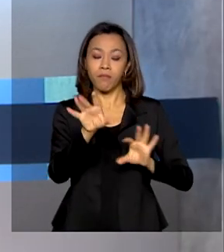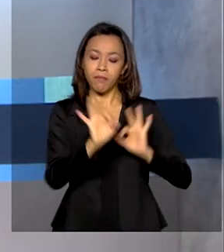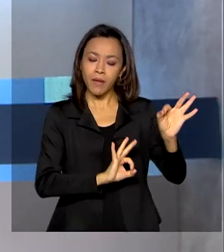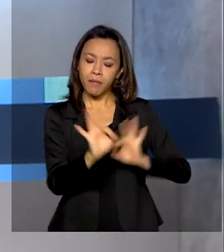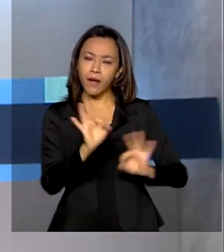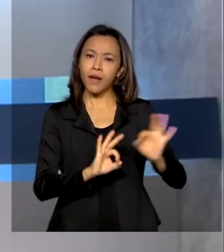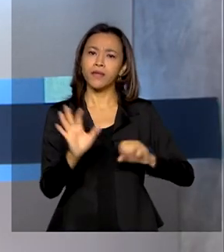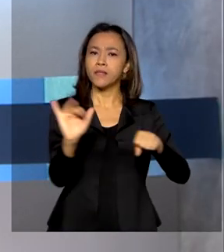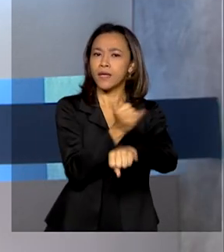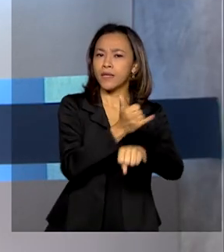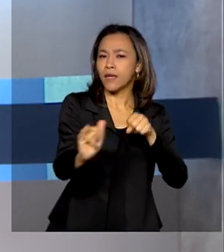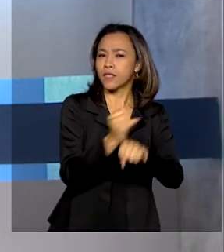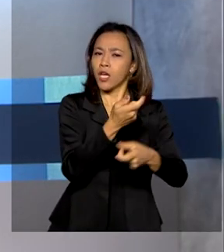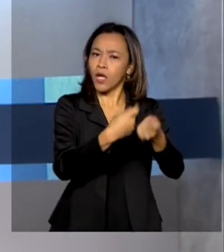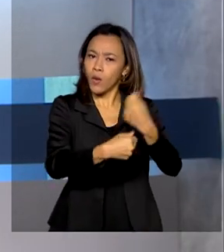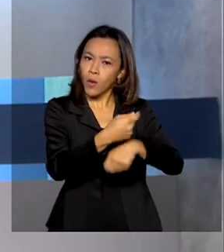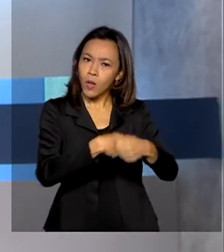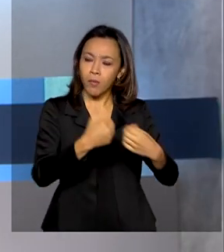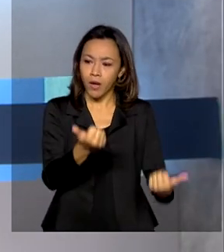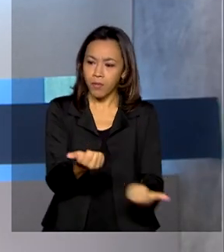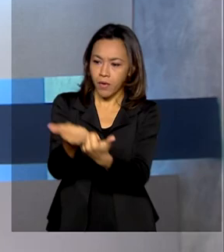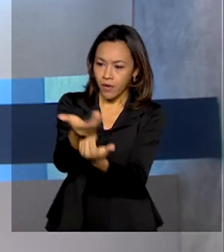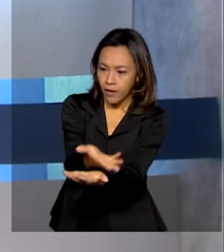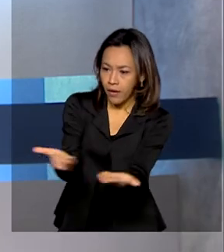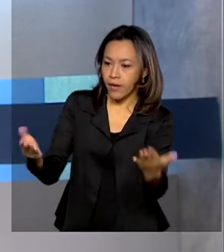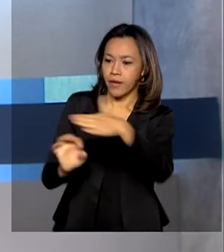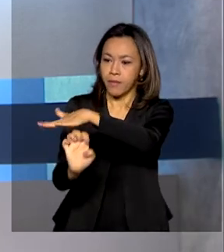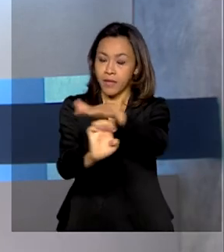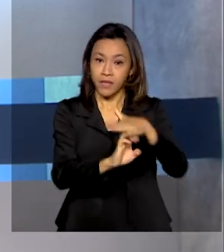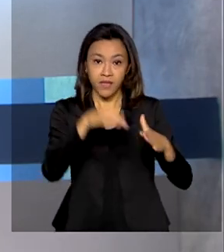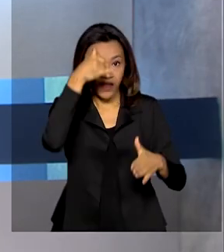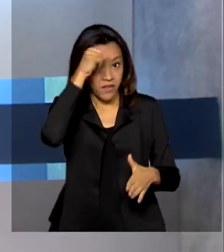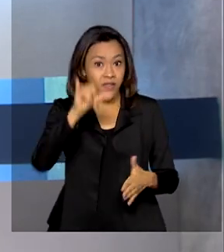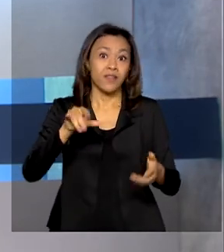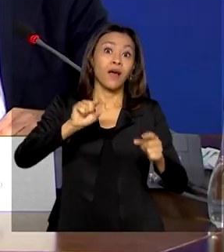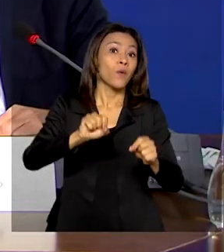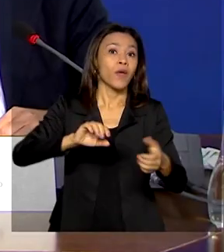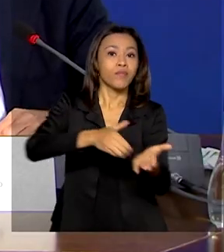medidas econômicas para socorrer empresas e evitar demissões.